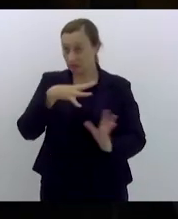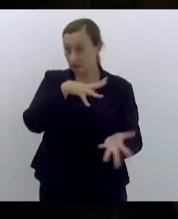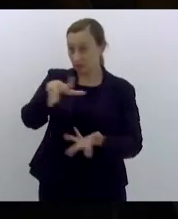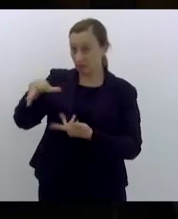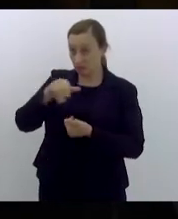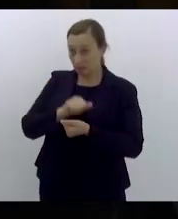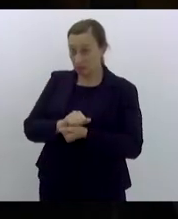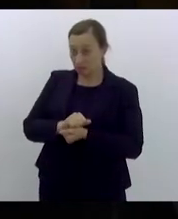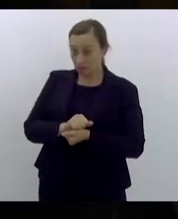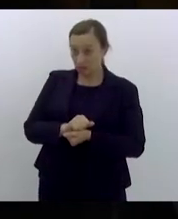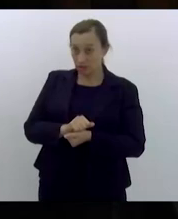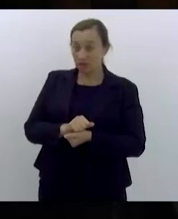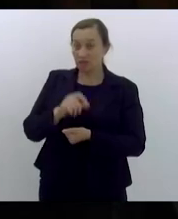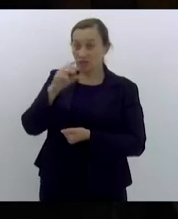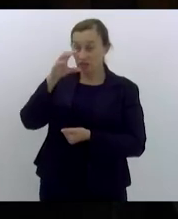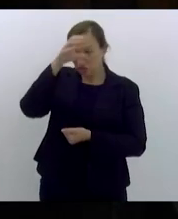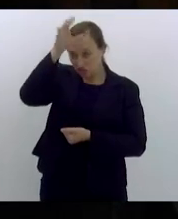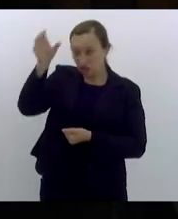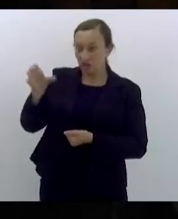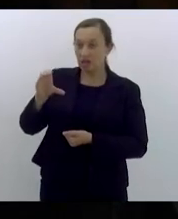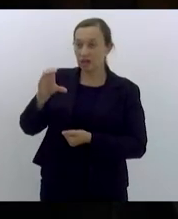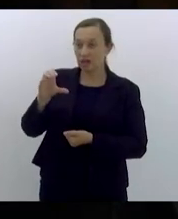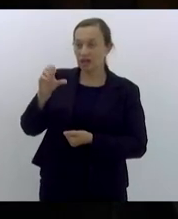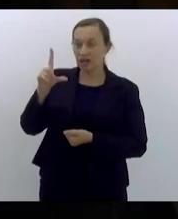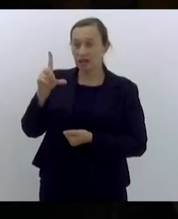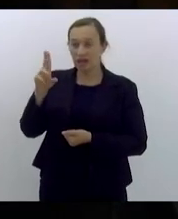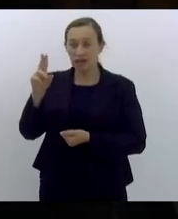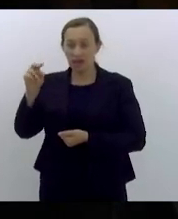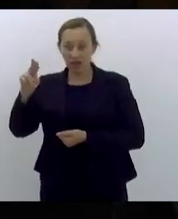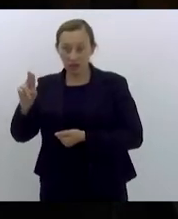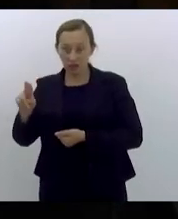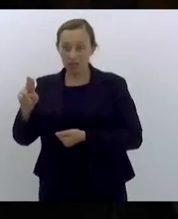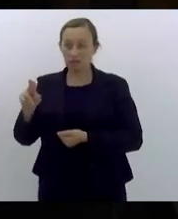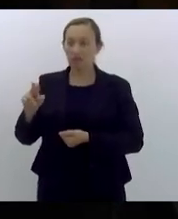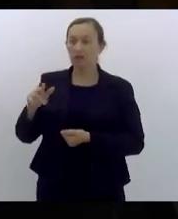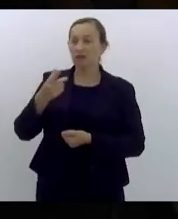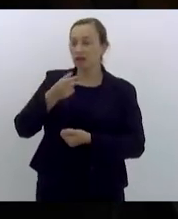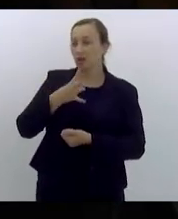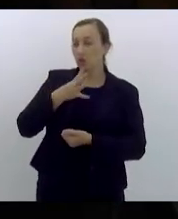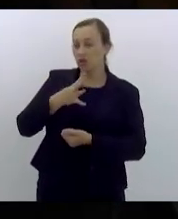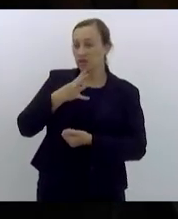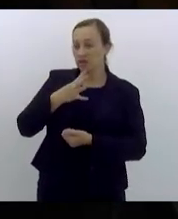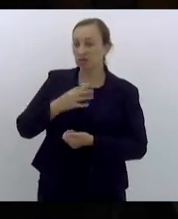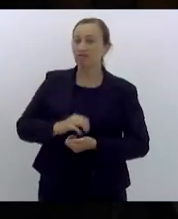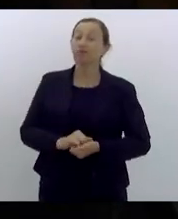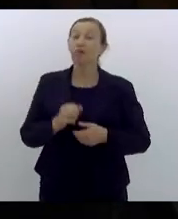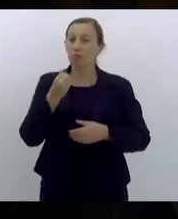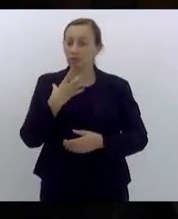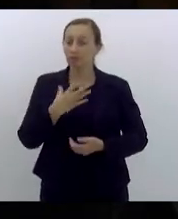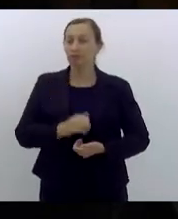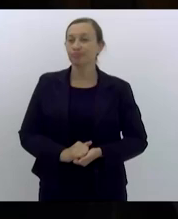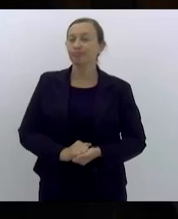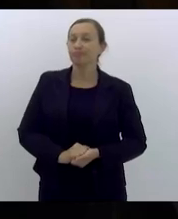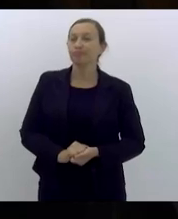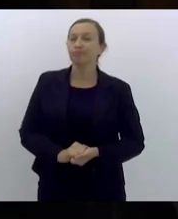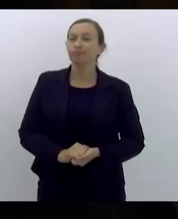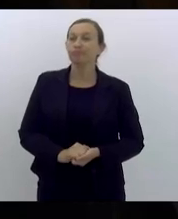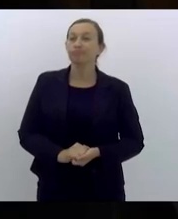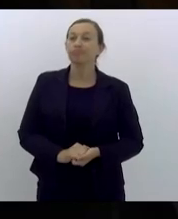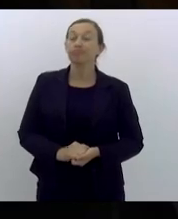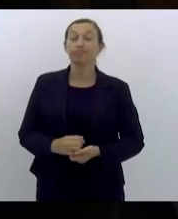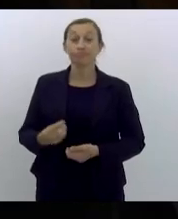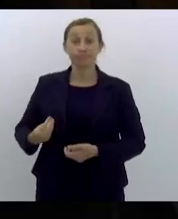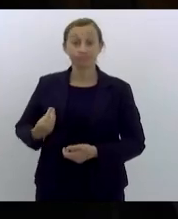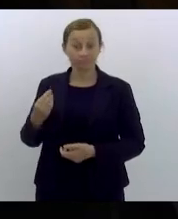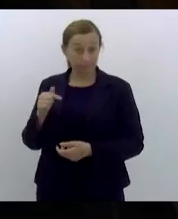tia Cleo como era conhecida a imortal Cleonice Berardinelli bom nós estamos